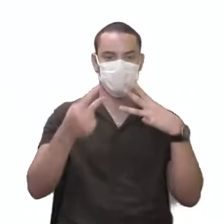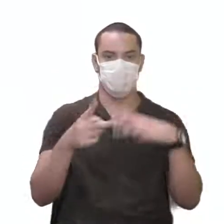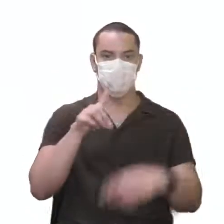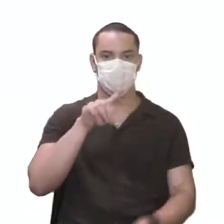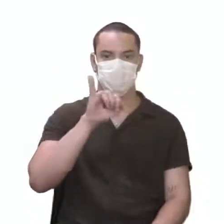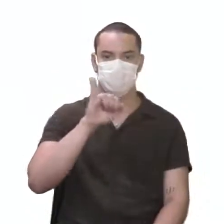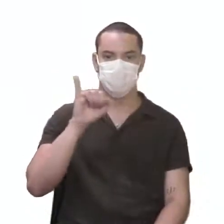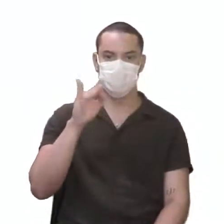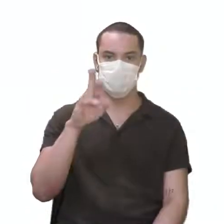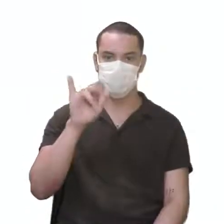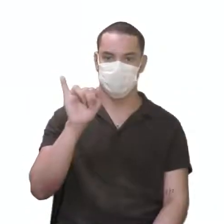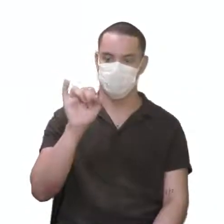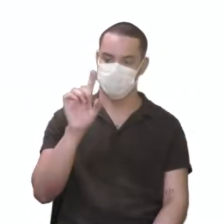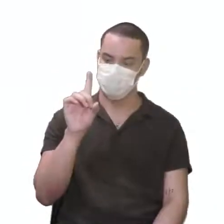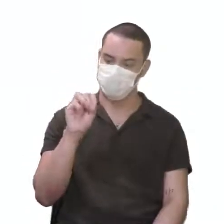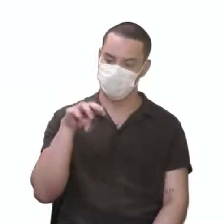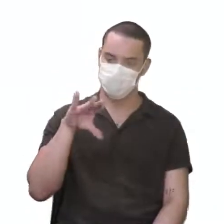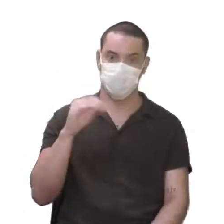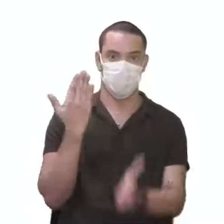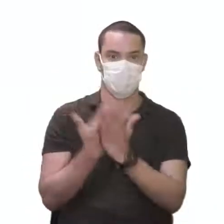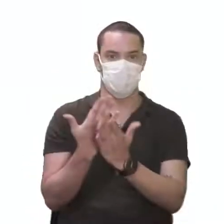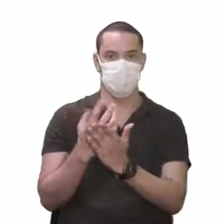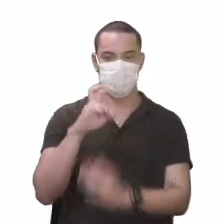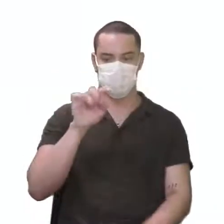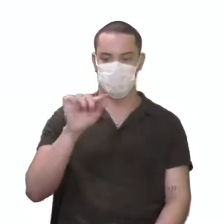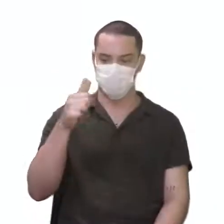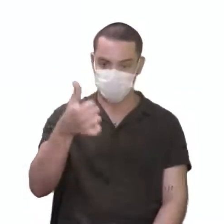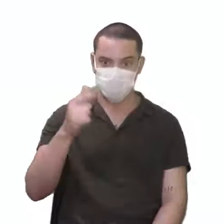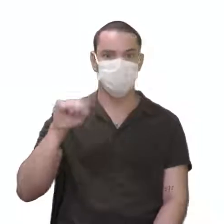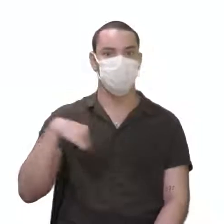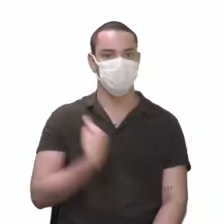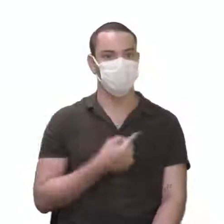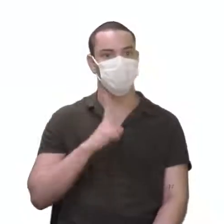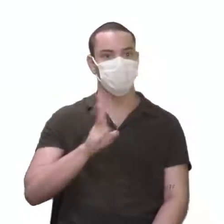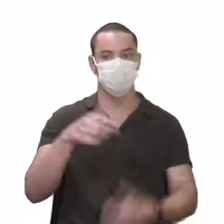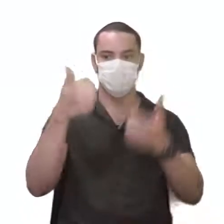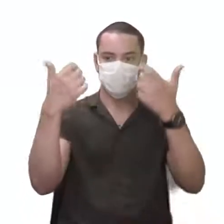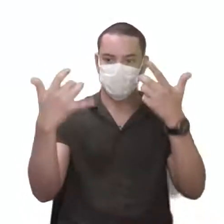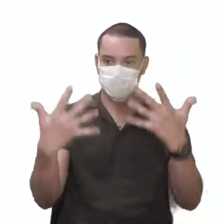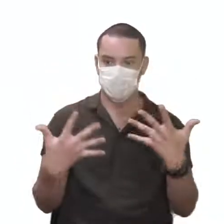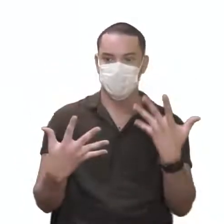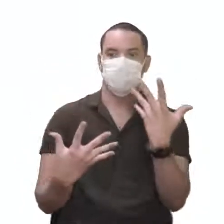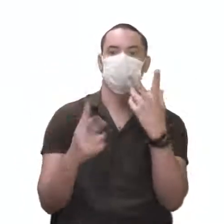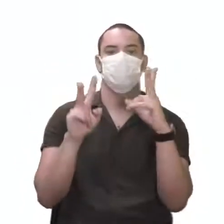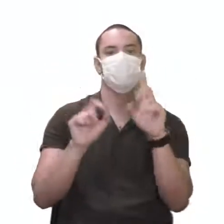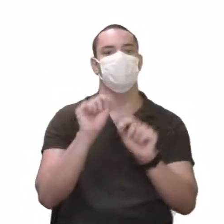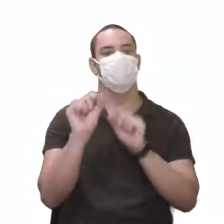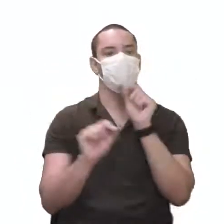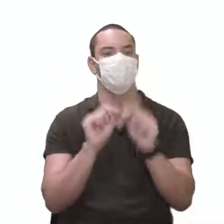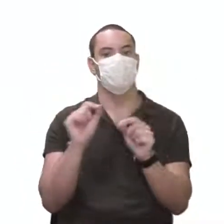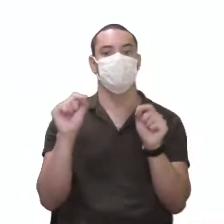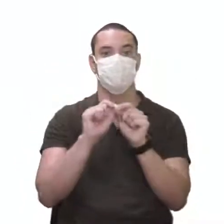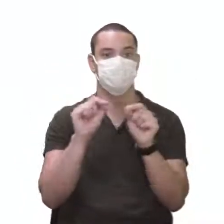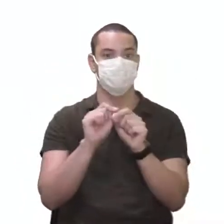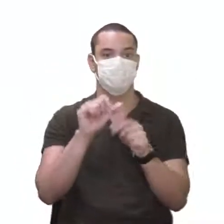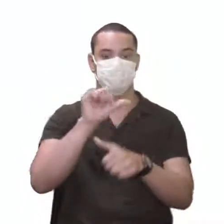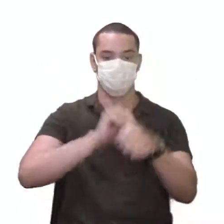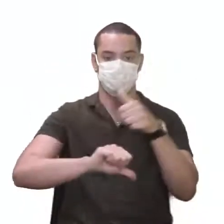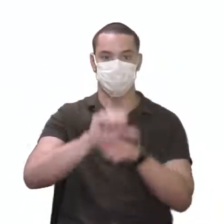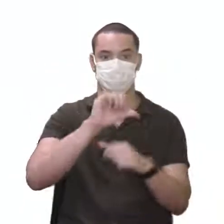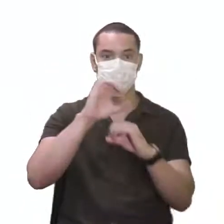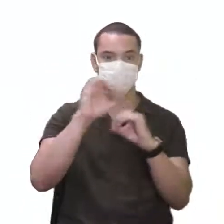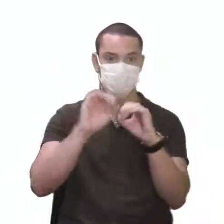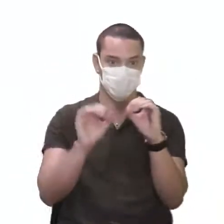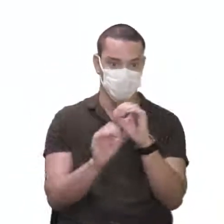hibridismo, a aula 5.1, nós continuamos falando sobre essa questão de cruzamentos de